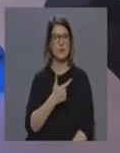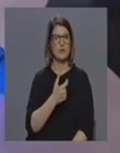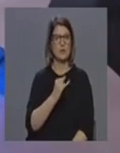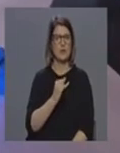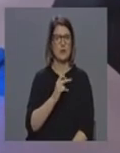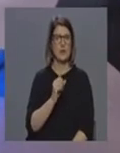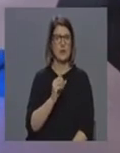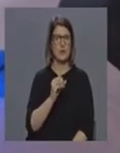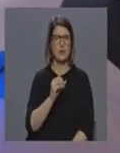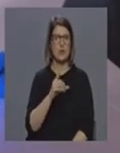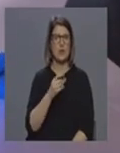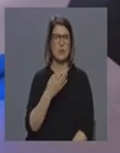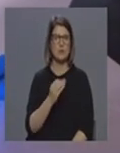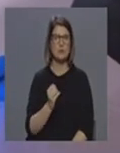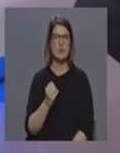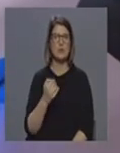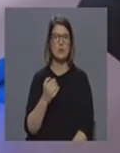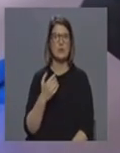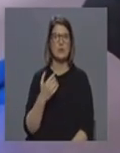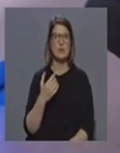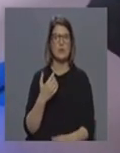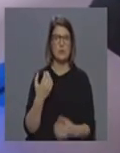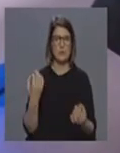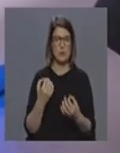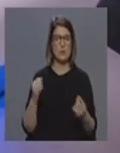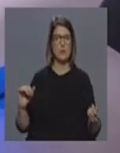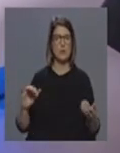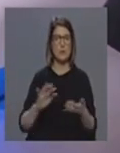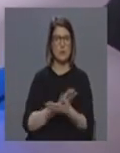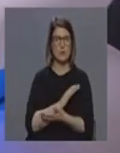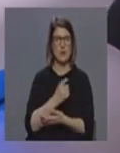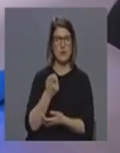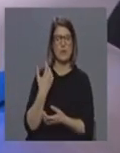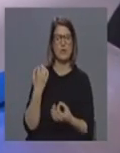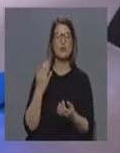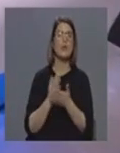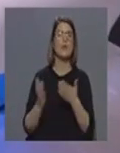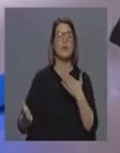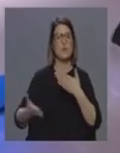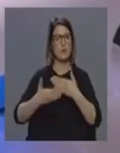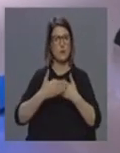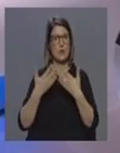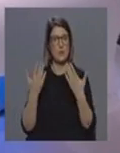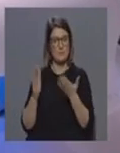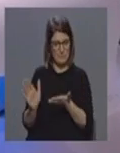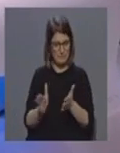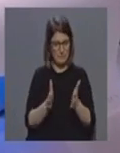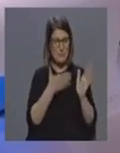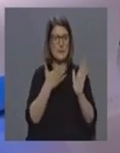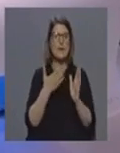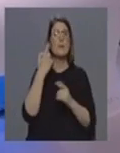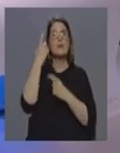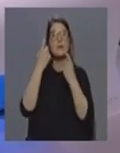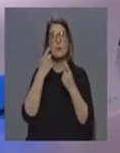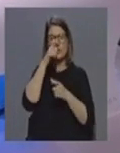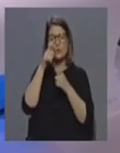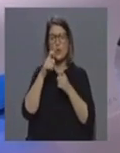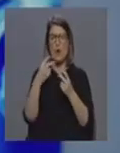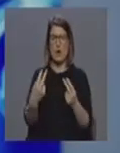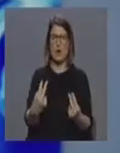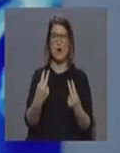atenções no ponto de situação neste momento passado, a notícia de última hora de fecho de escolas. Vamos centrar atenções e fazer um ponto de situação para também quem está em casa